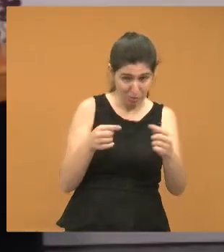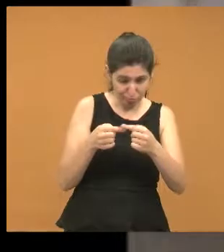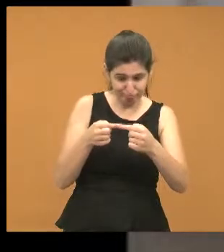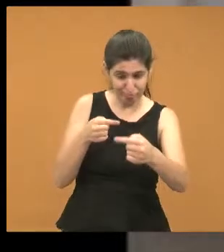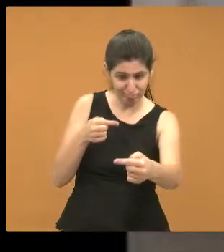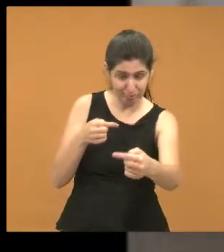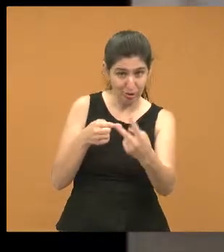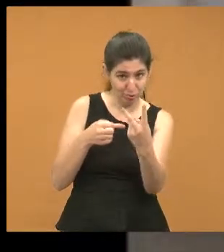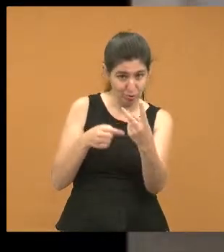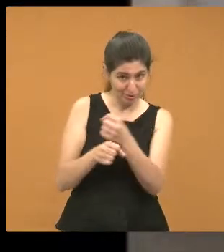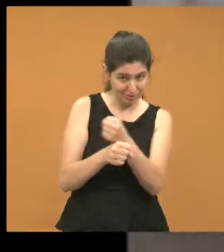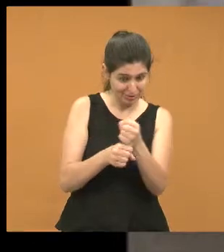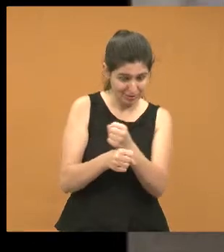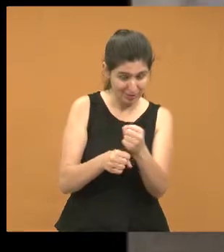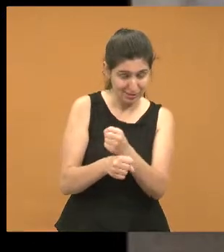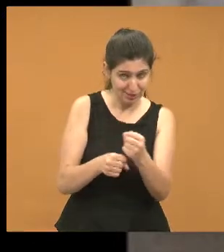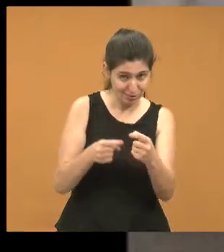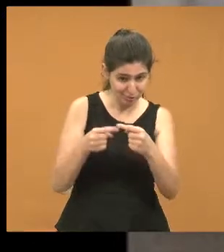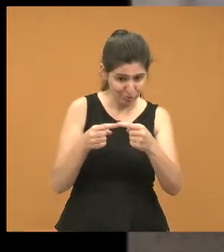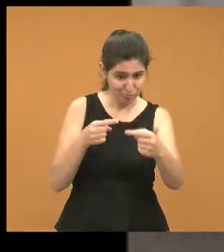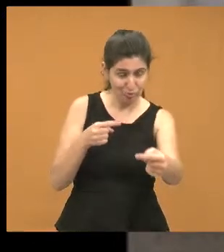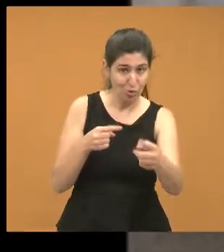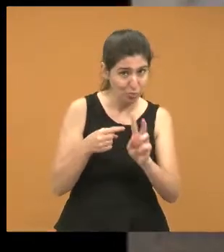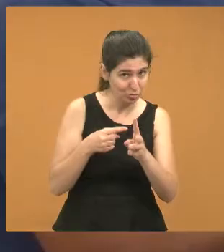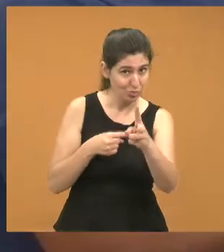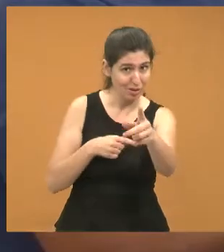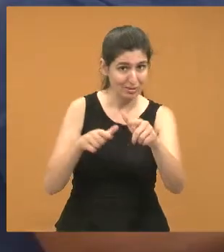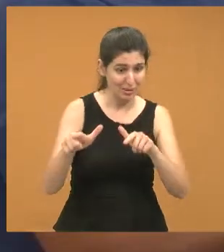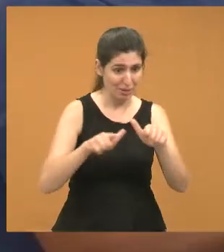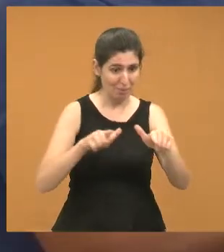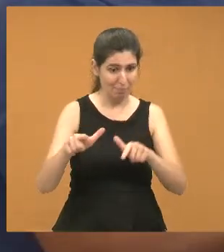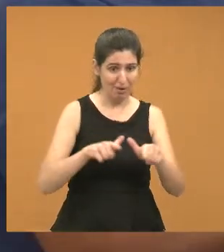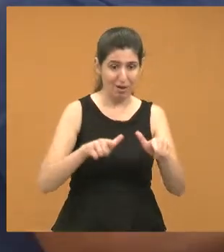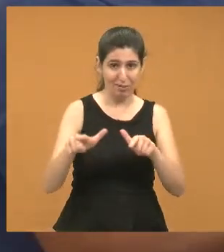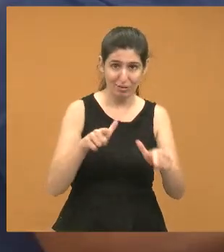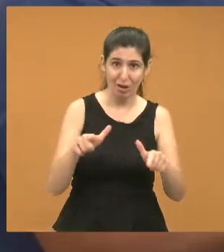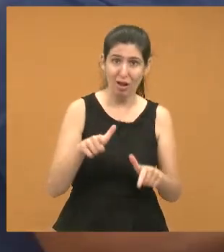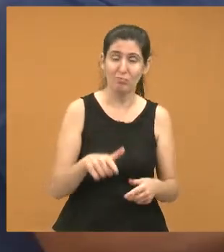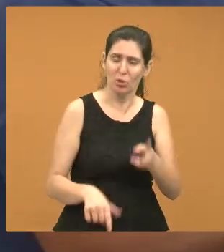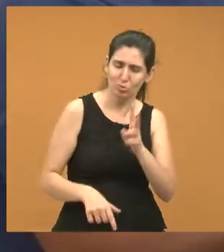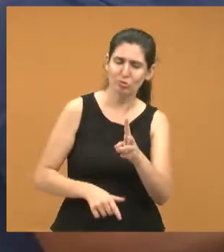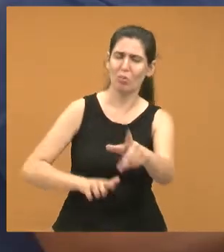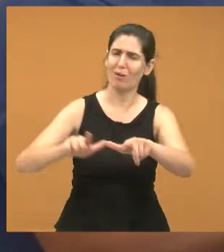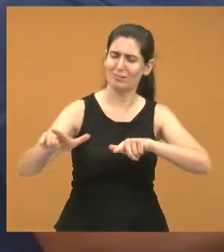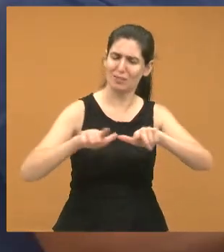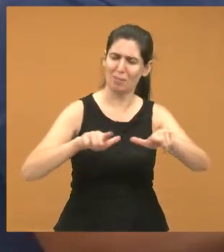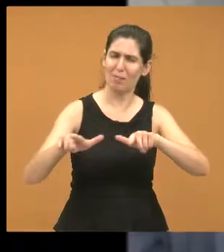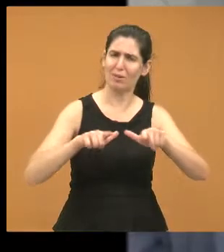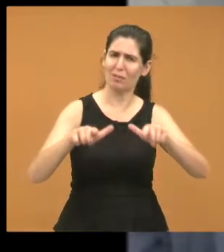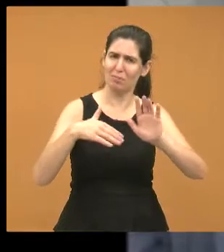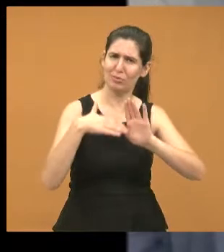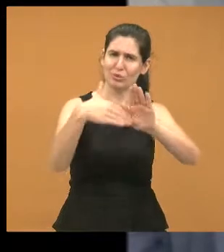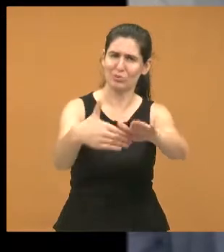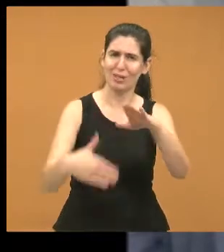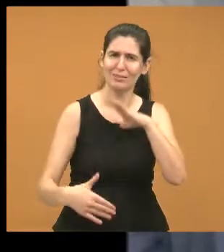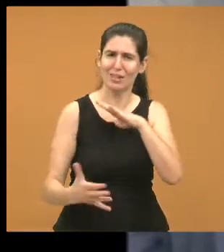gente... Vamos ficar aqui, se Deus quiser, poder fazer ainda grandes coisas para Jacareí.